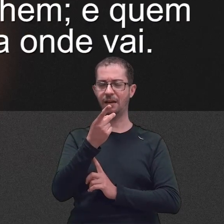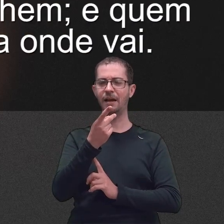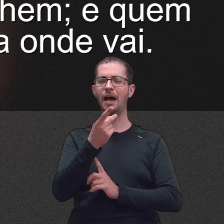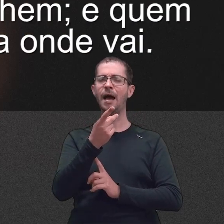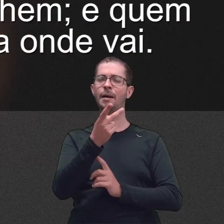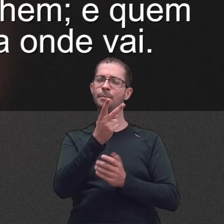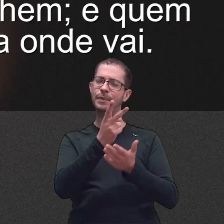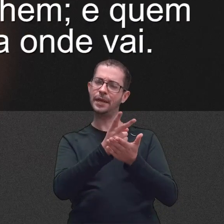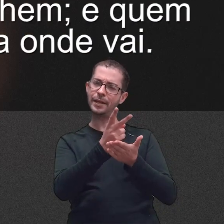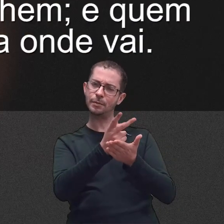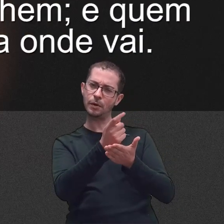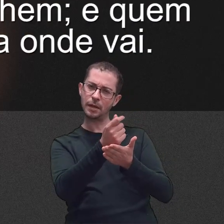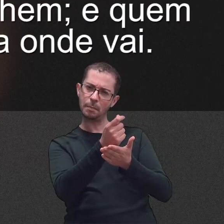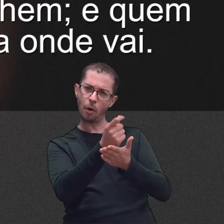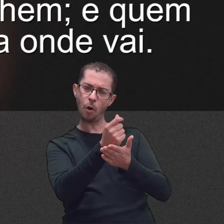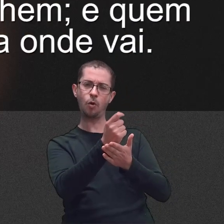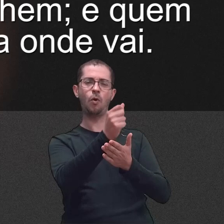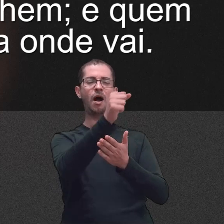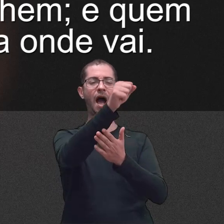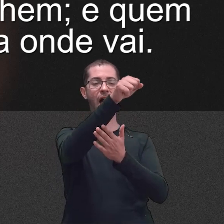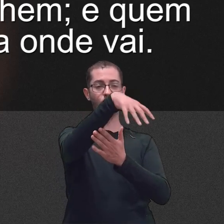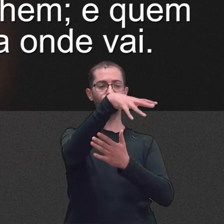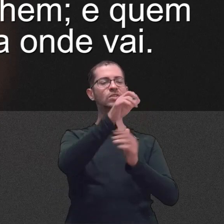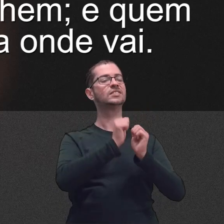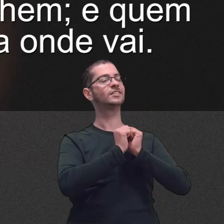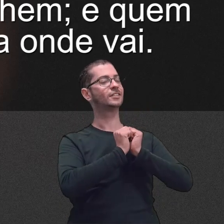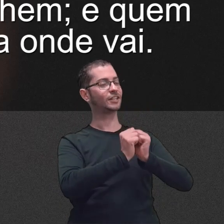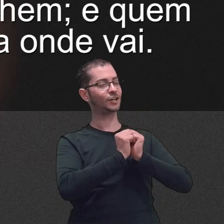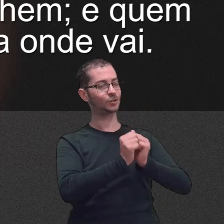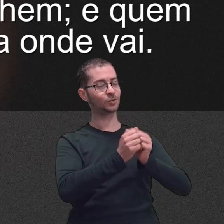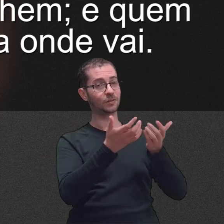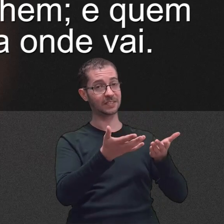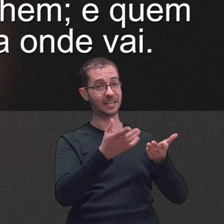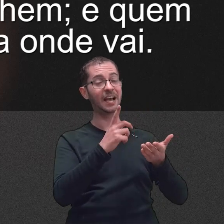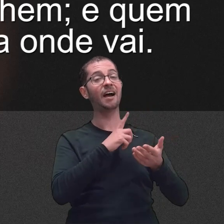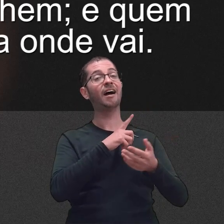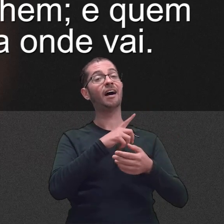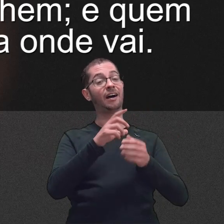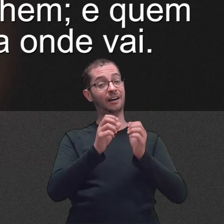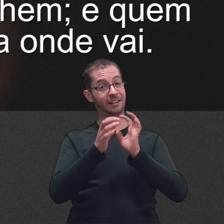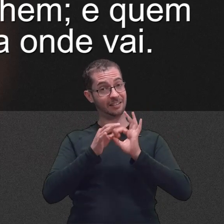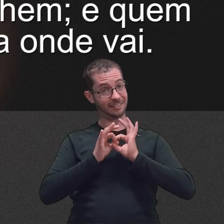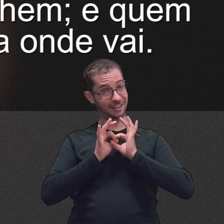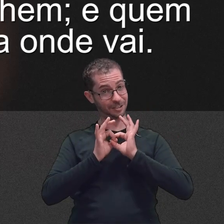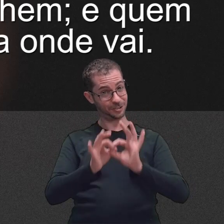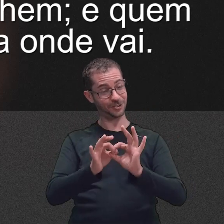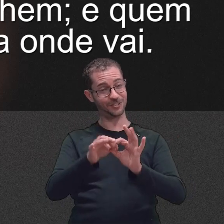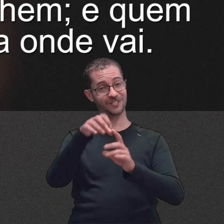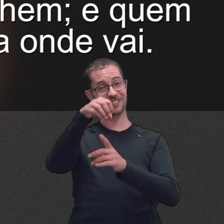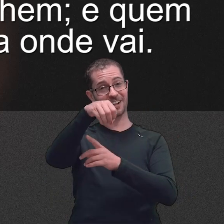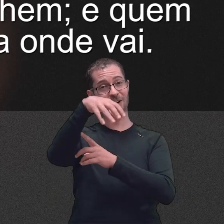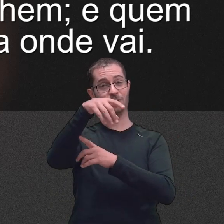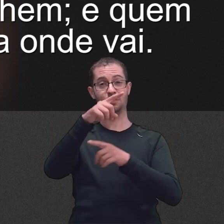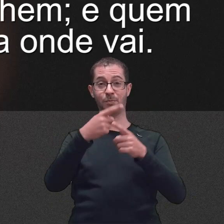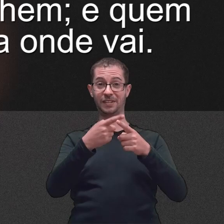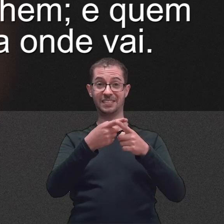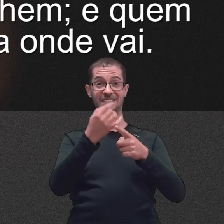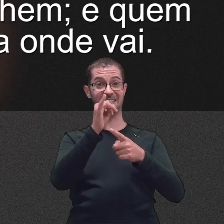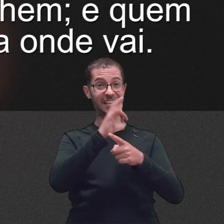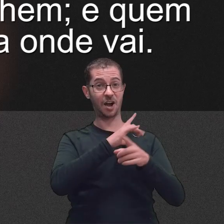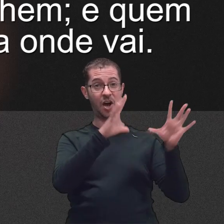está convosco. Andai enquanto tendes a luz, para que as trevas não vos apanhem. E quem anda